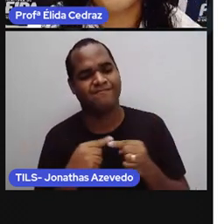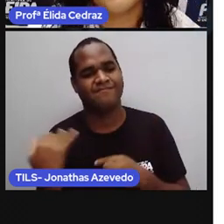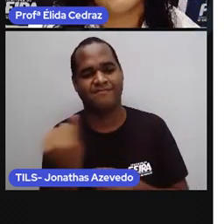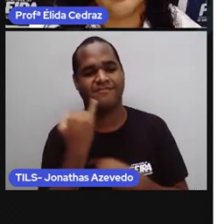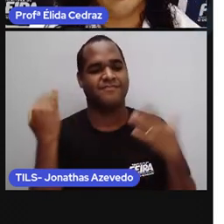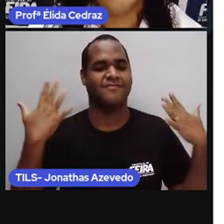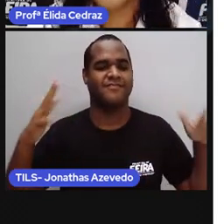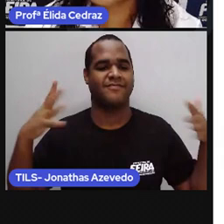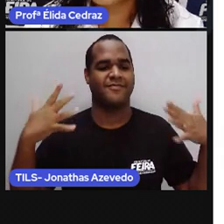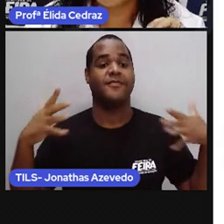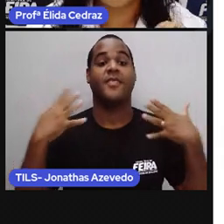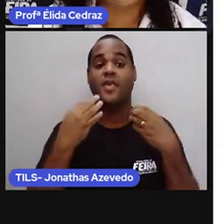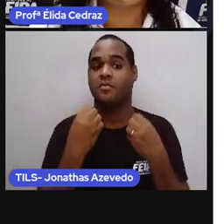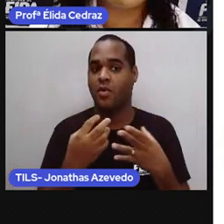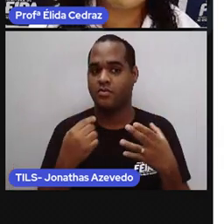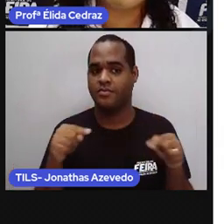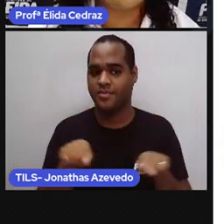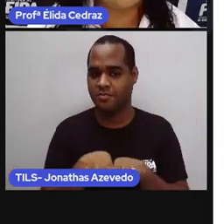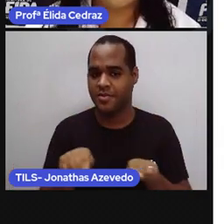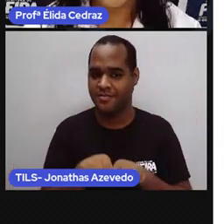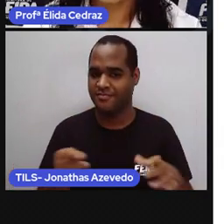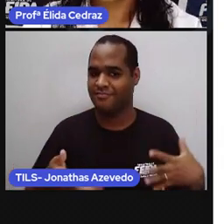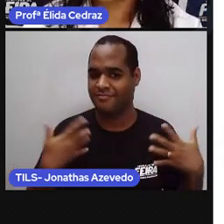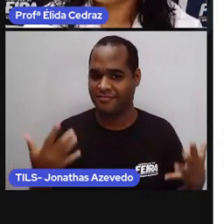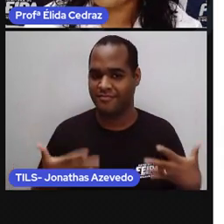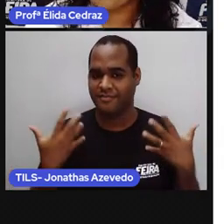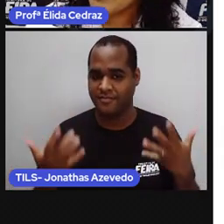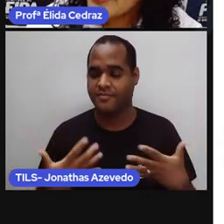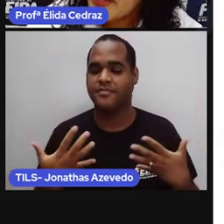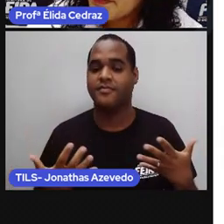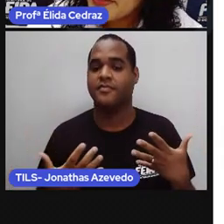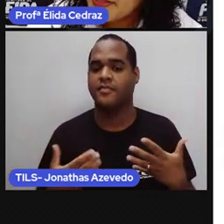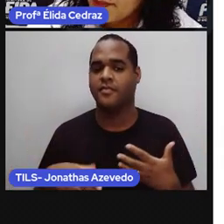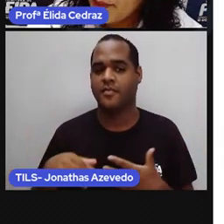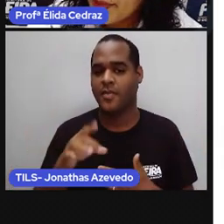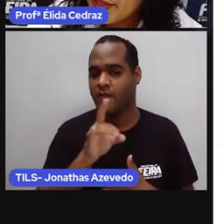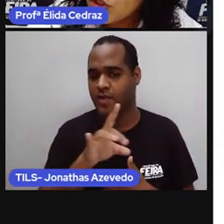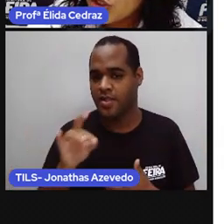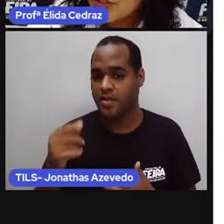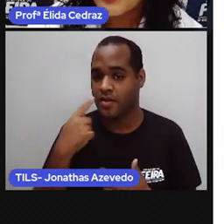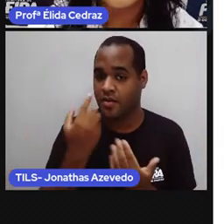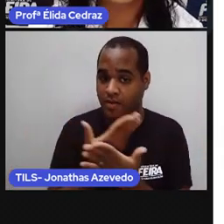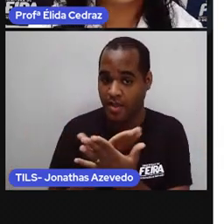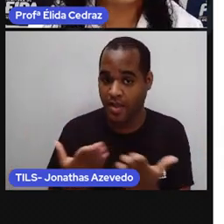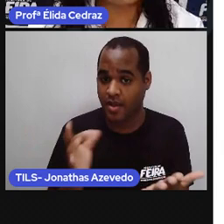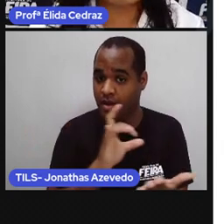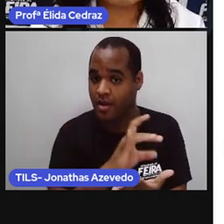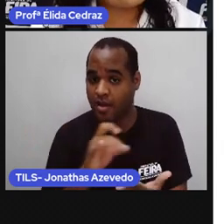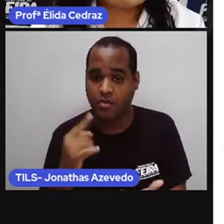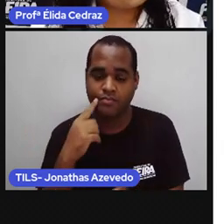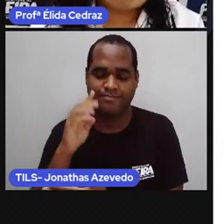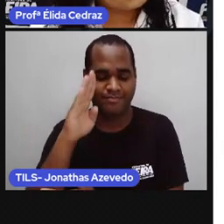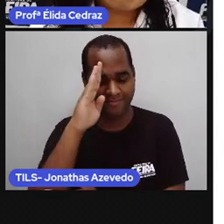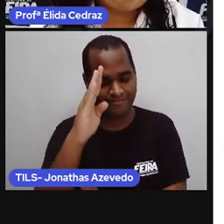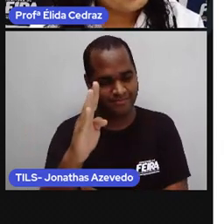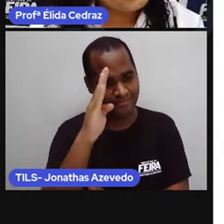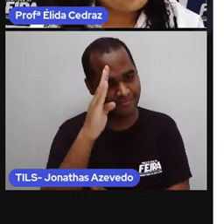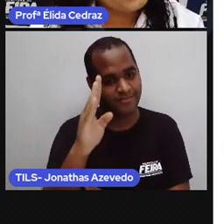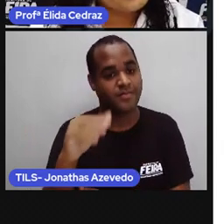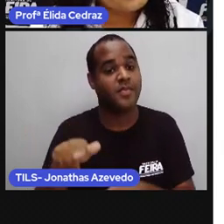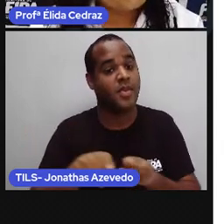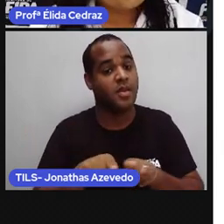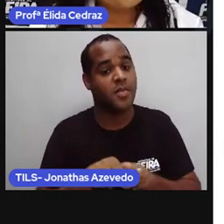comemoração e de muita alegria pra você principalmente e depois pra nós